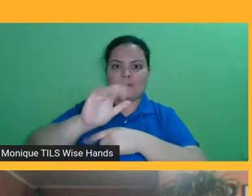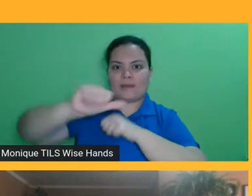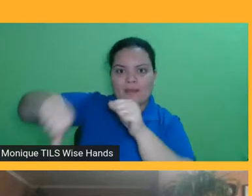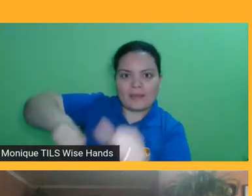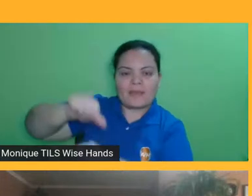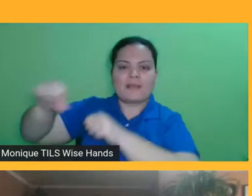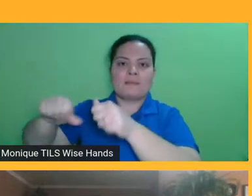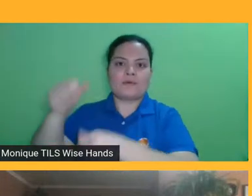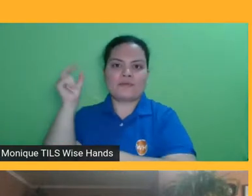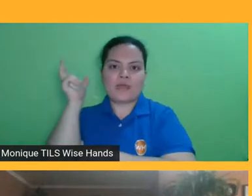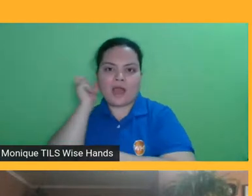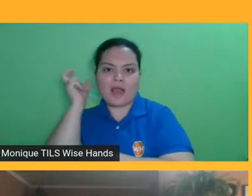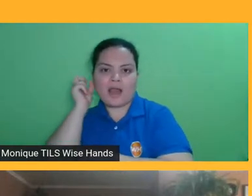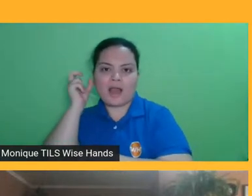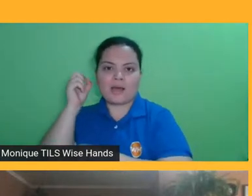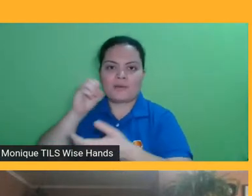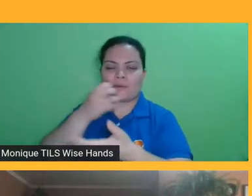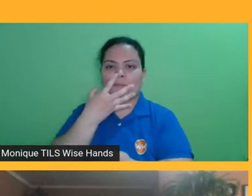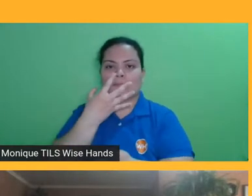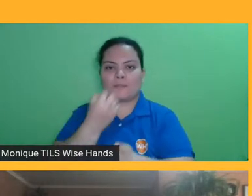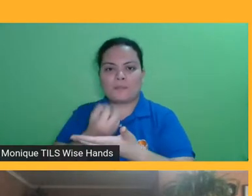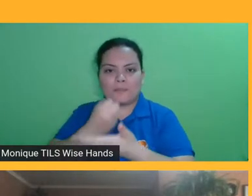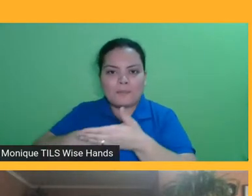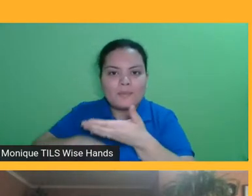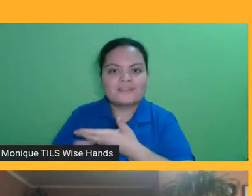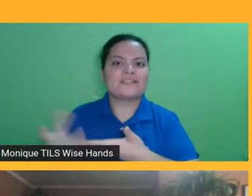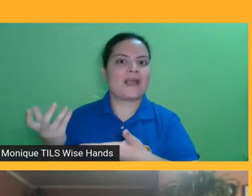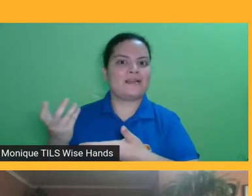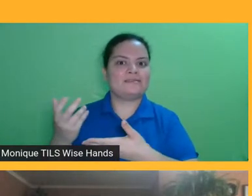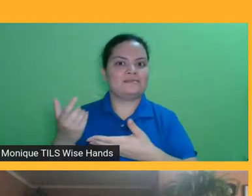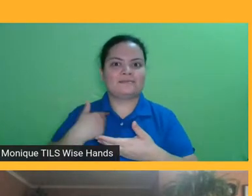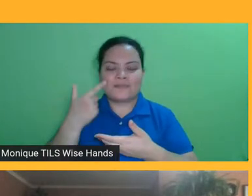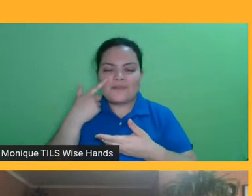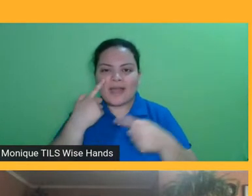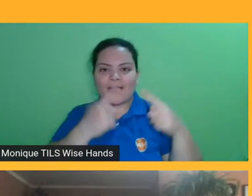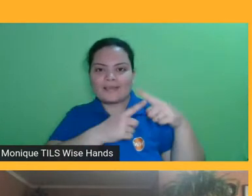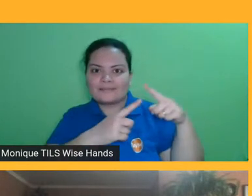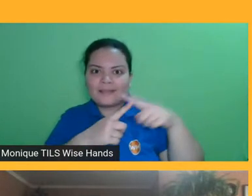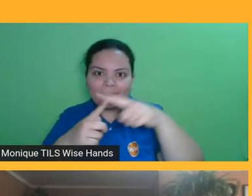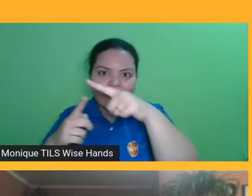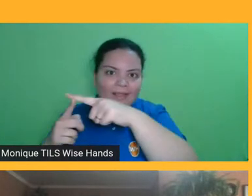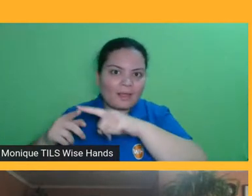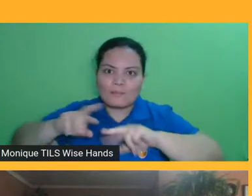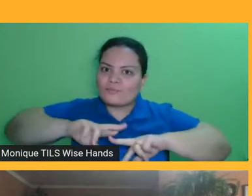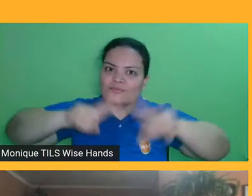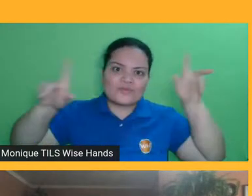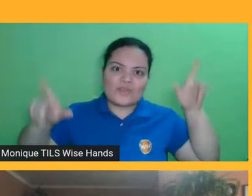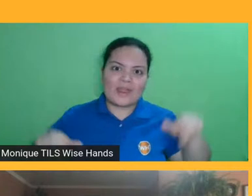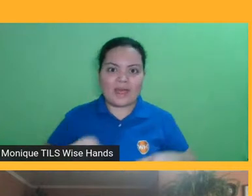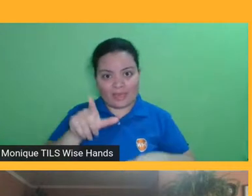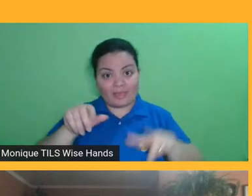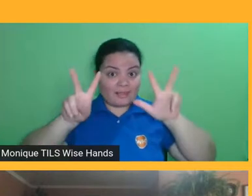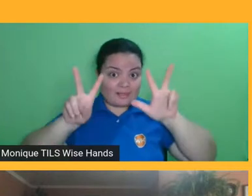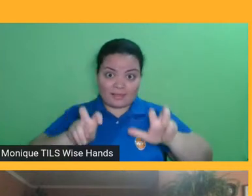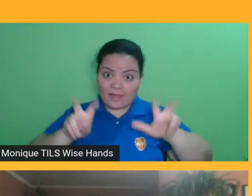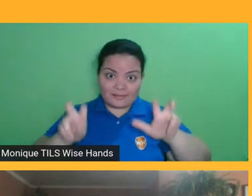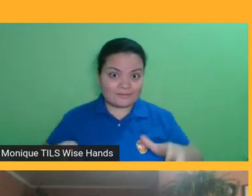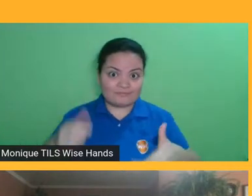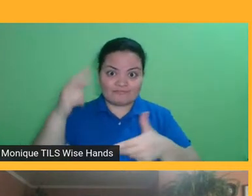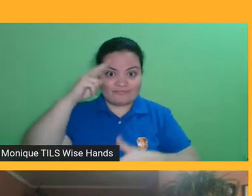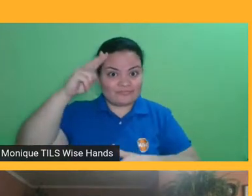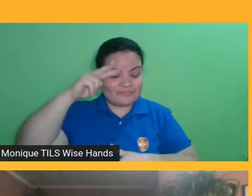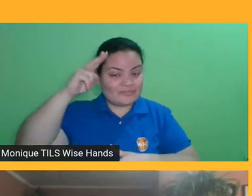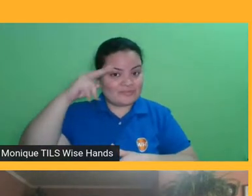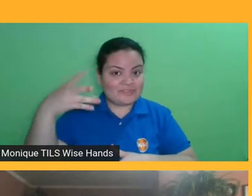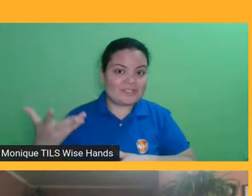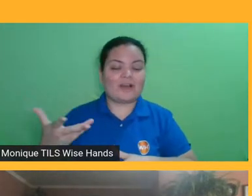fandom, que a pessoa que gosta muito de um certo tipo de livro, eu estou falando no interesse geral, ela quer viver todos os passos daquele livro,